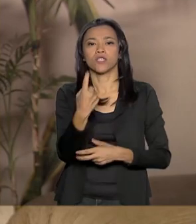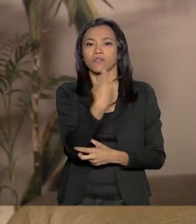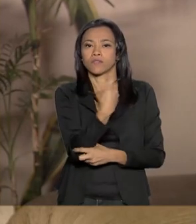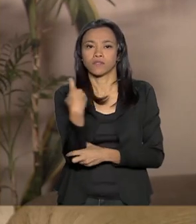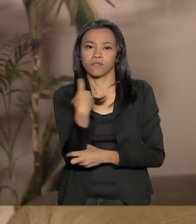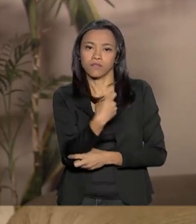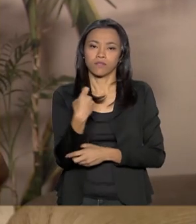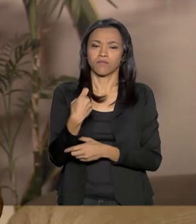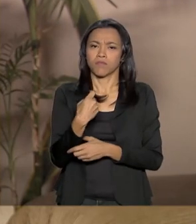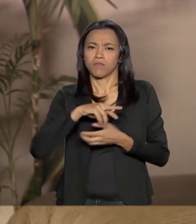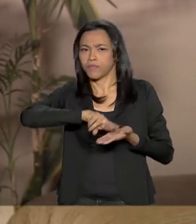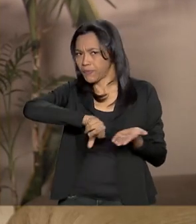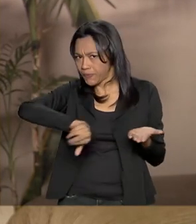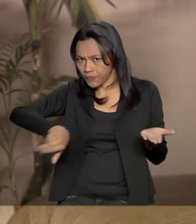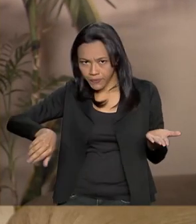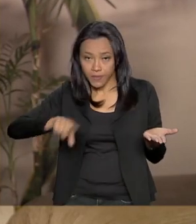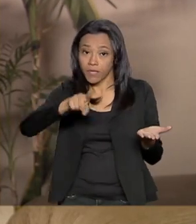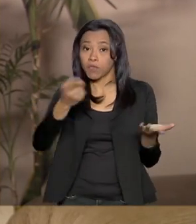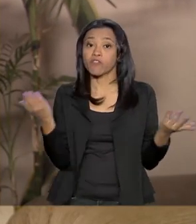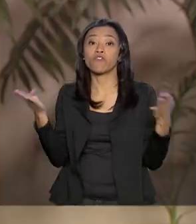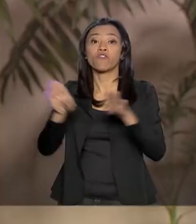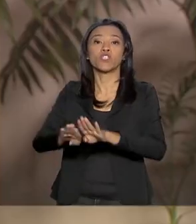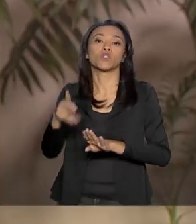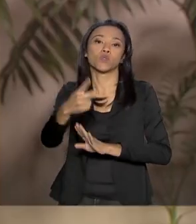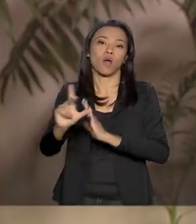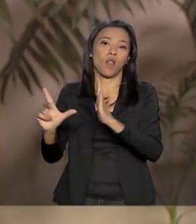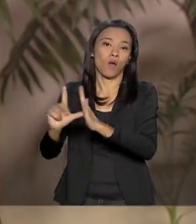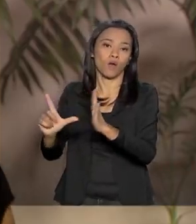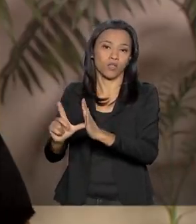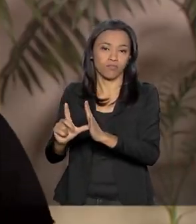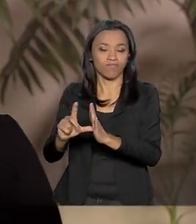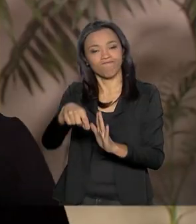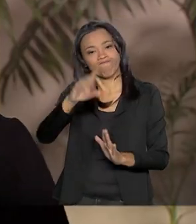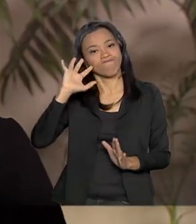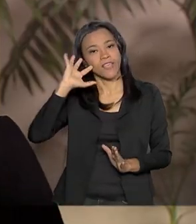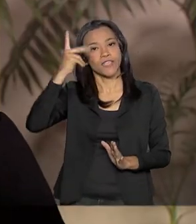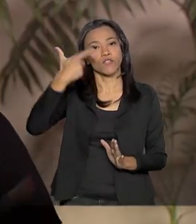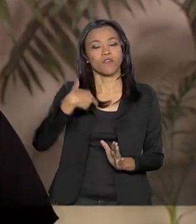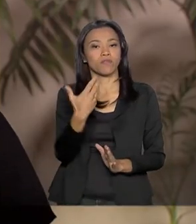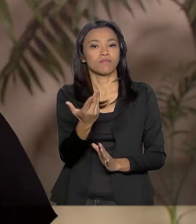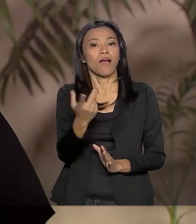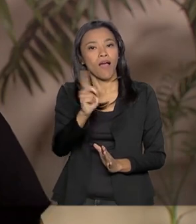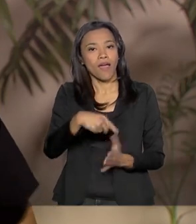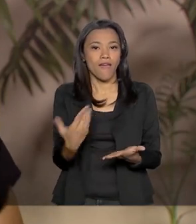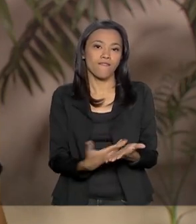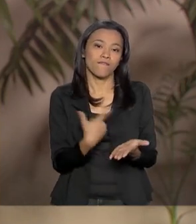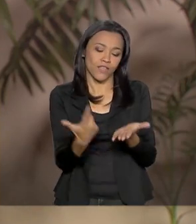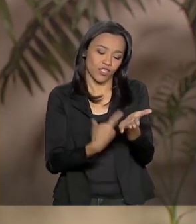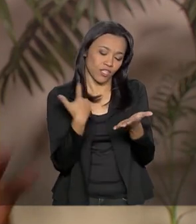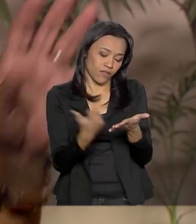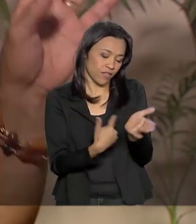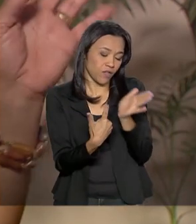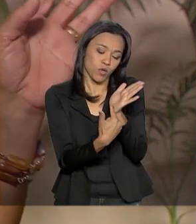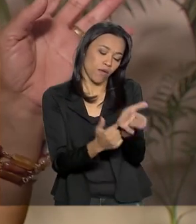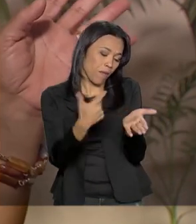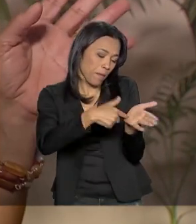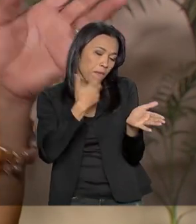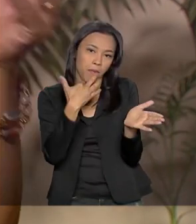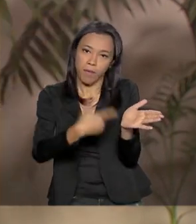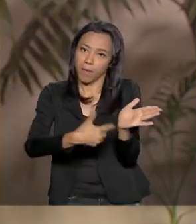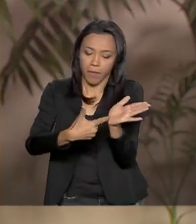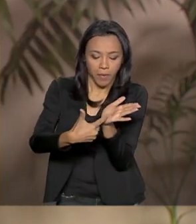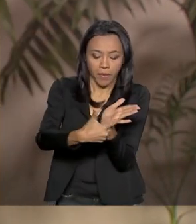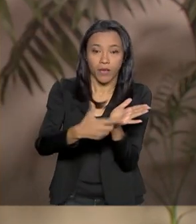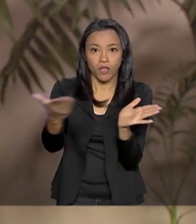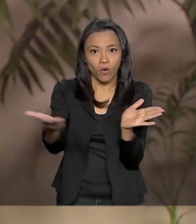loja multimarcas. Depois que fechou as portas, passou a vender os produtos pelas conhecidas revistinhas. E hoje lidera um grupo de